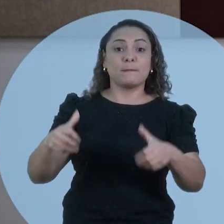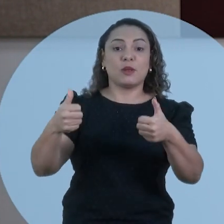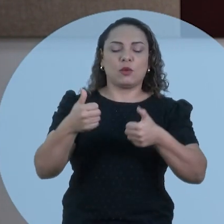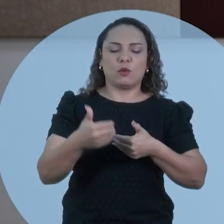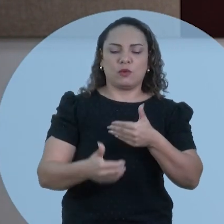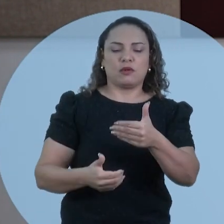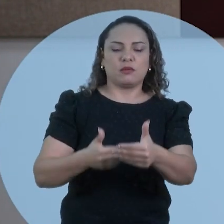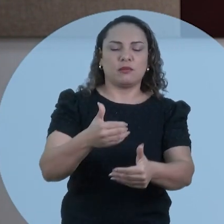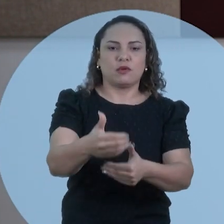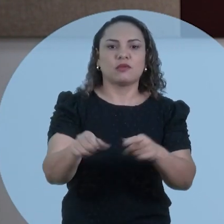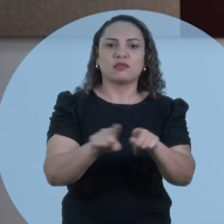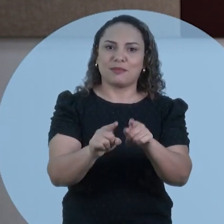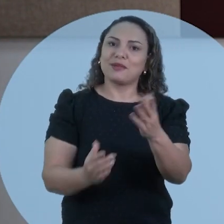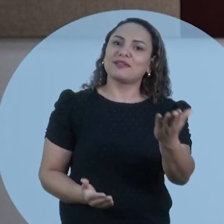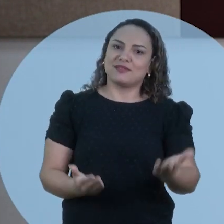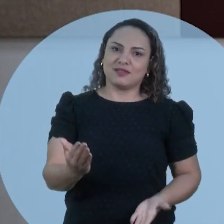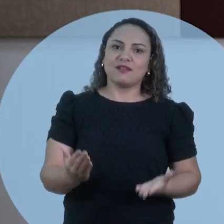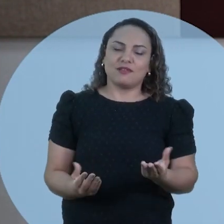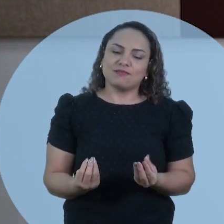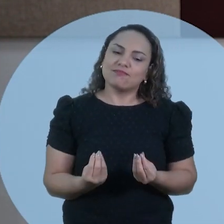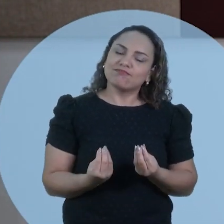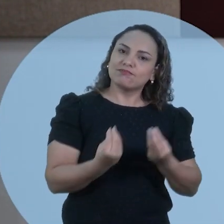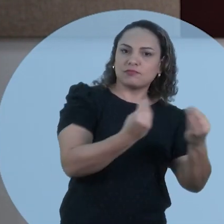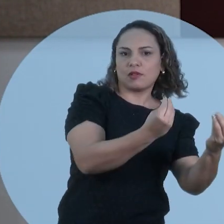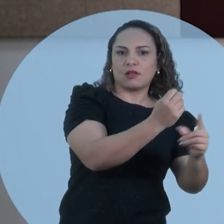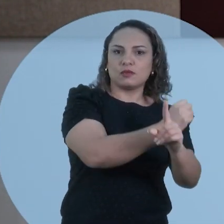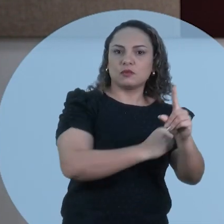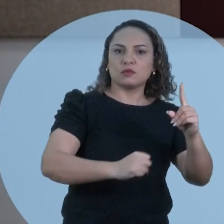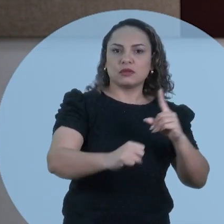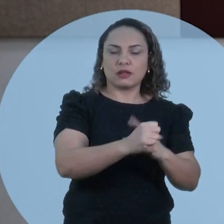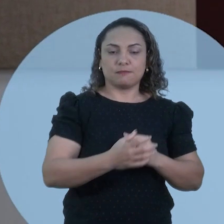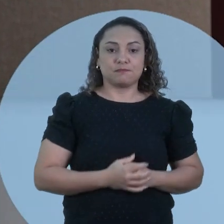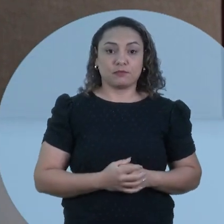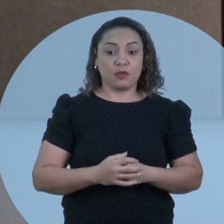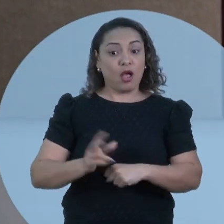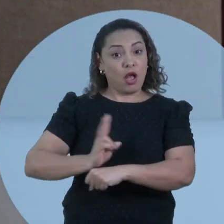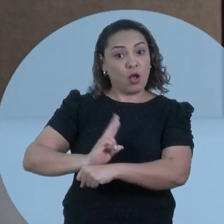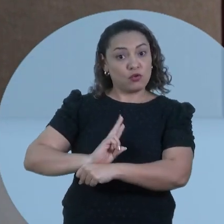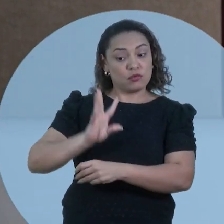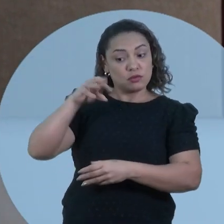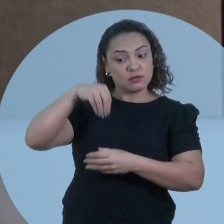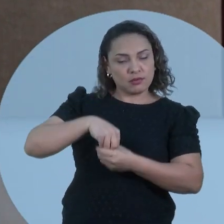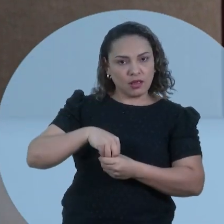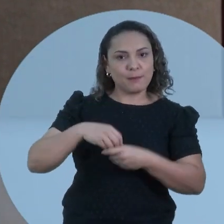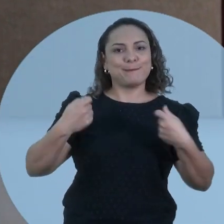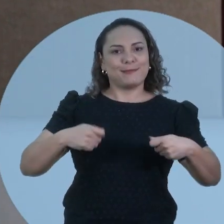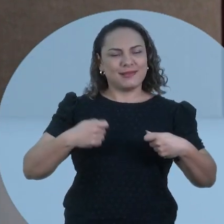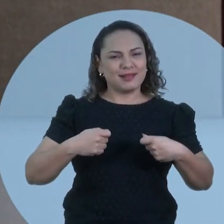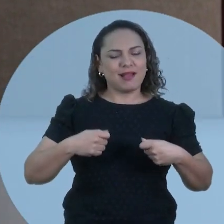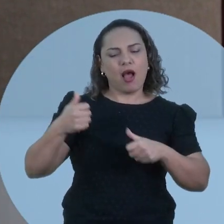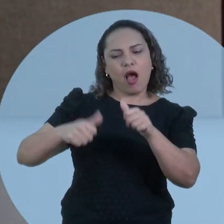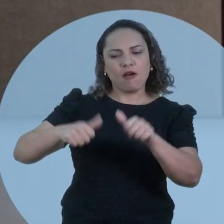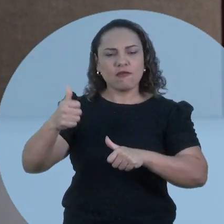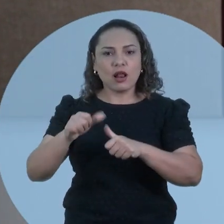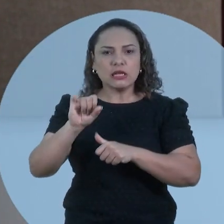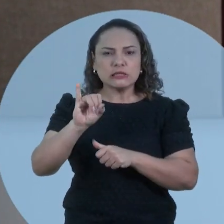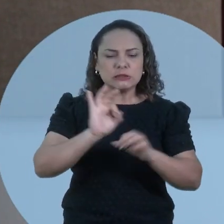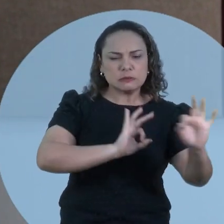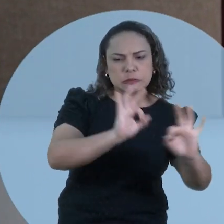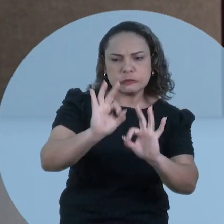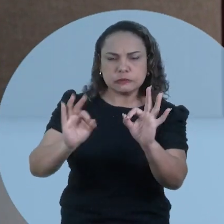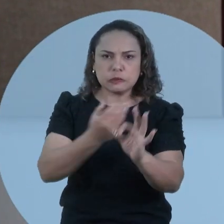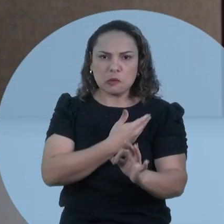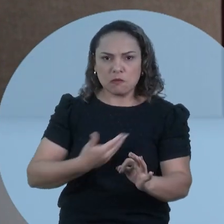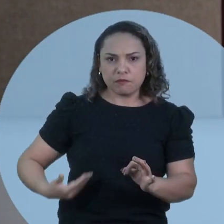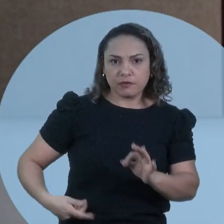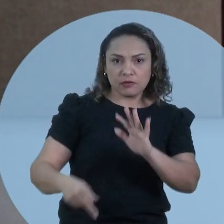a melhoria dos processos e serviços entregues à sociedade. Os auditores internos devem avaliar se as